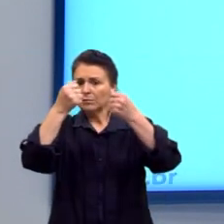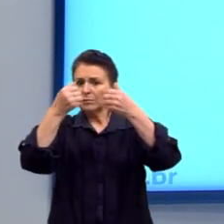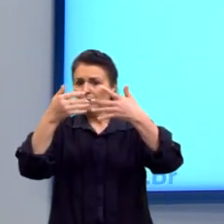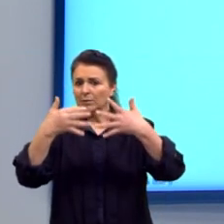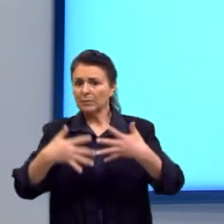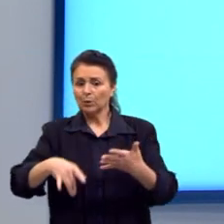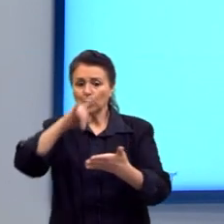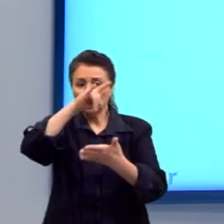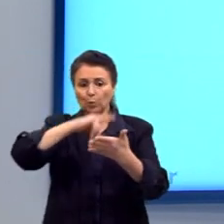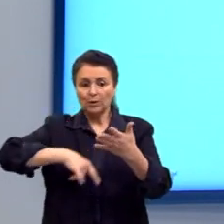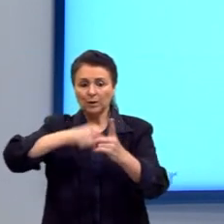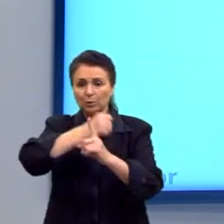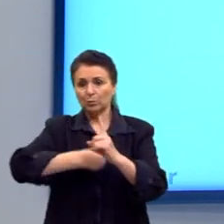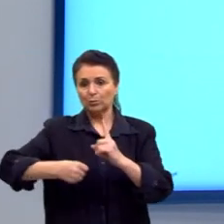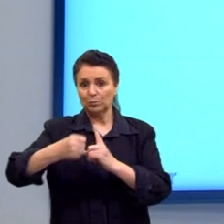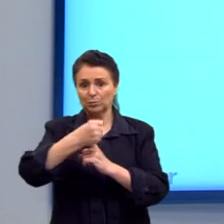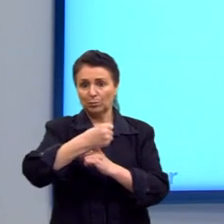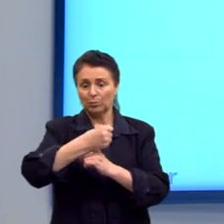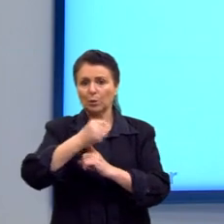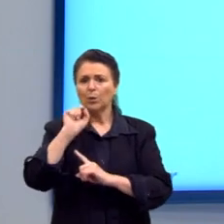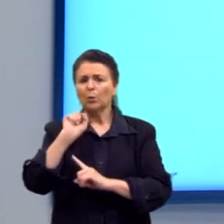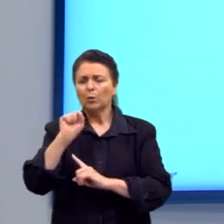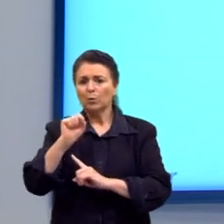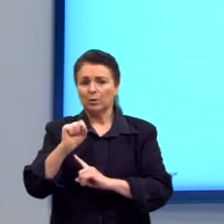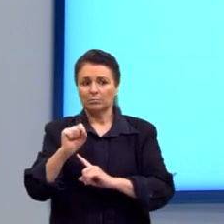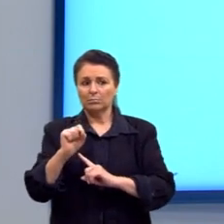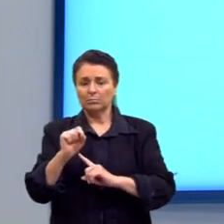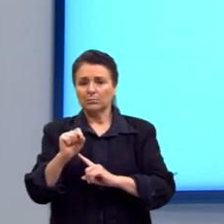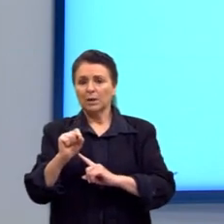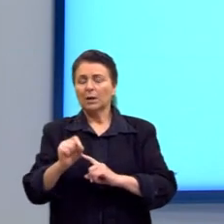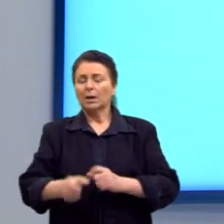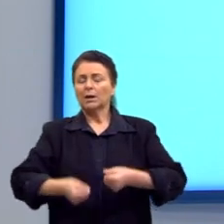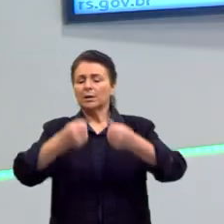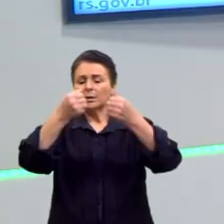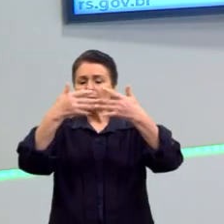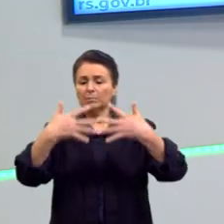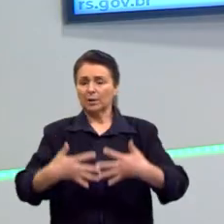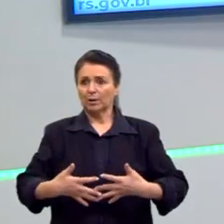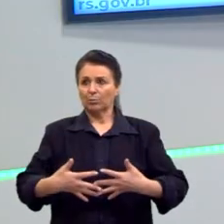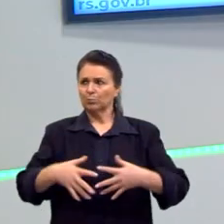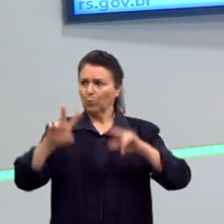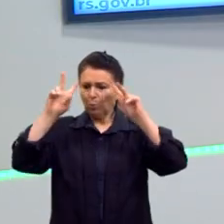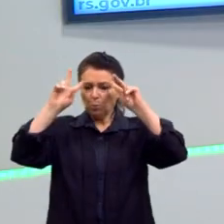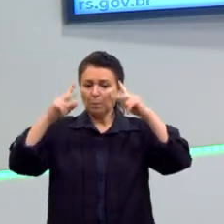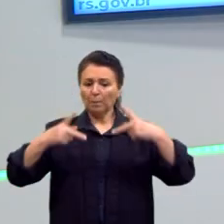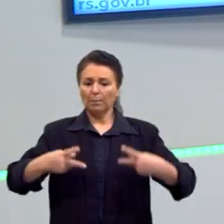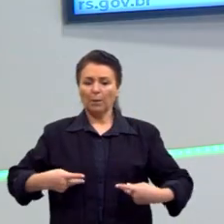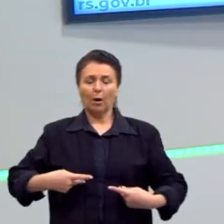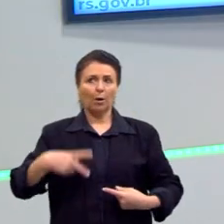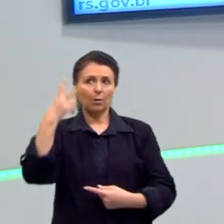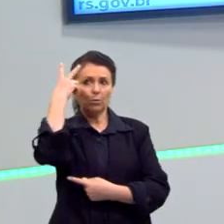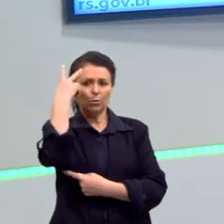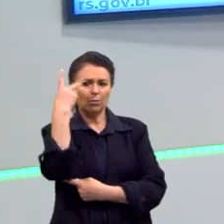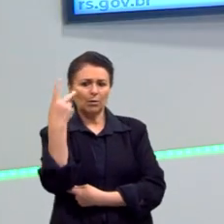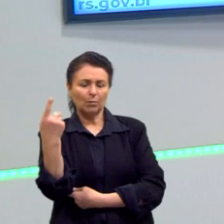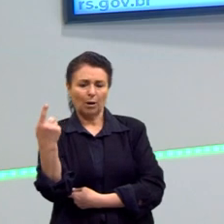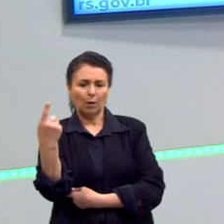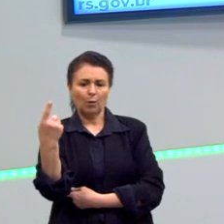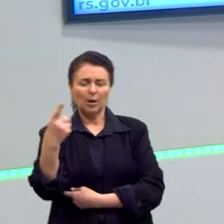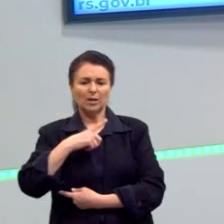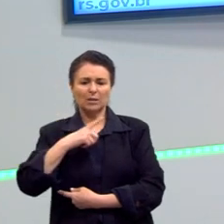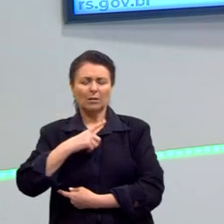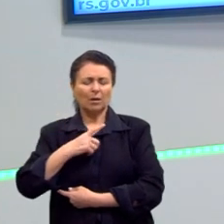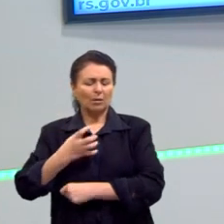O que o John Luke vai trazer? Ele traz que o ser humano, em estado de natureza, novamente, ele é levado pelas paixões,